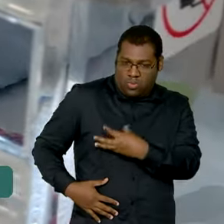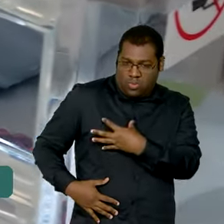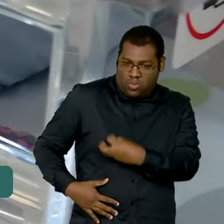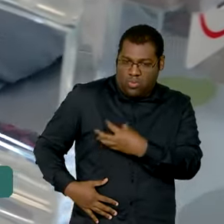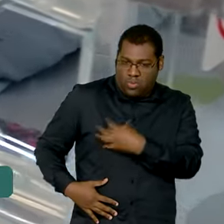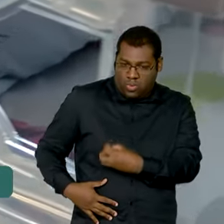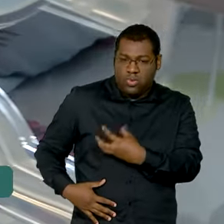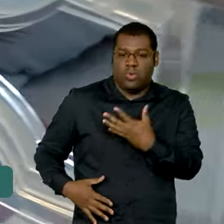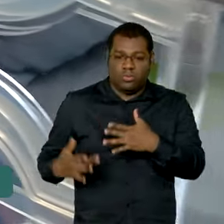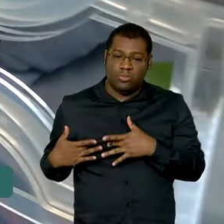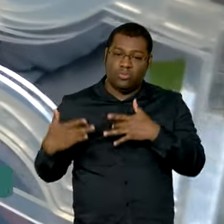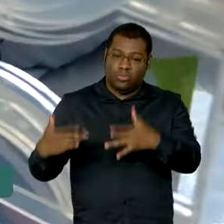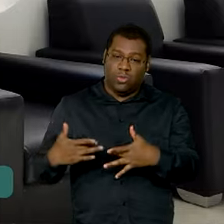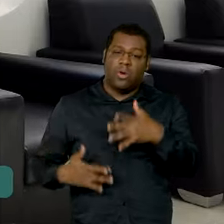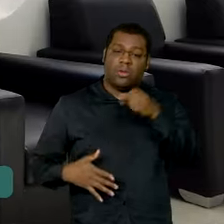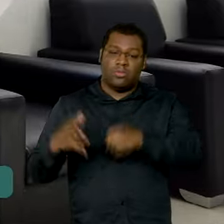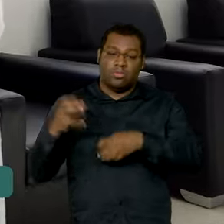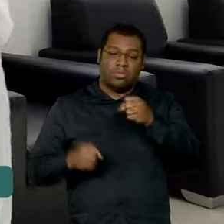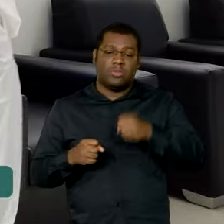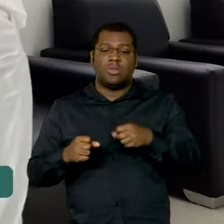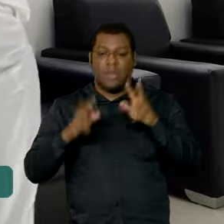desenvolva de forma saudável.